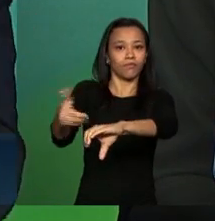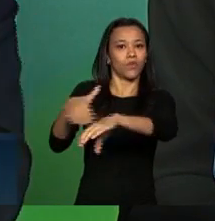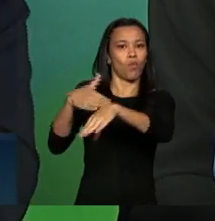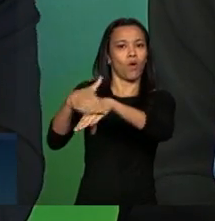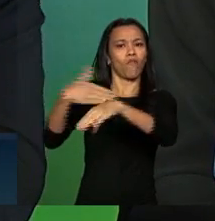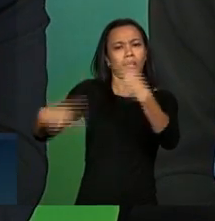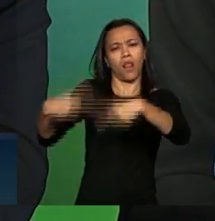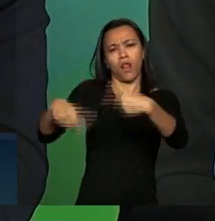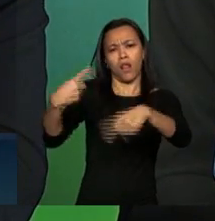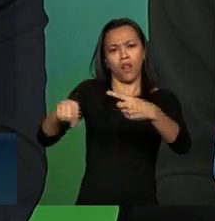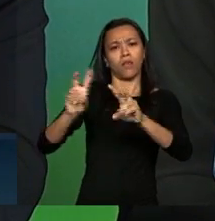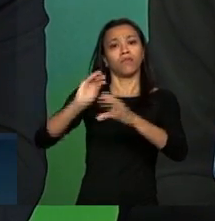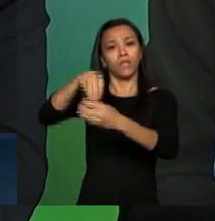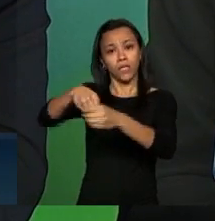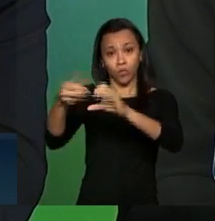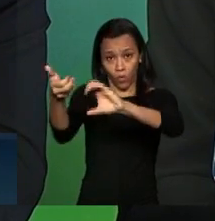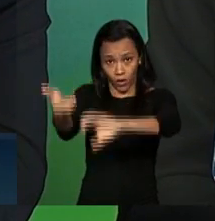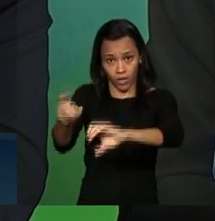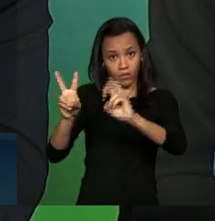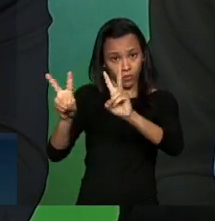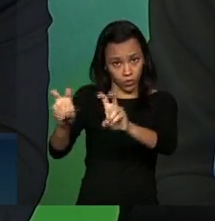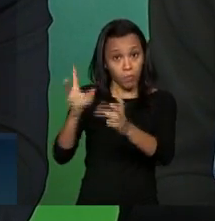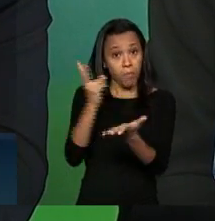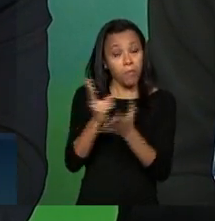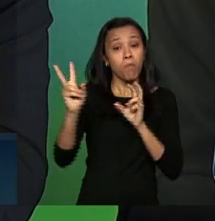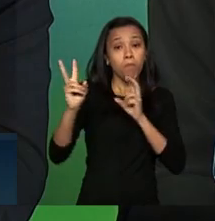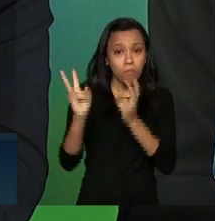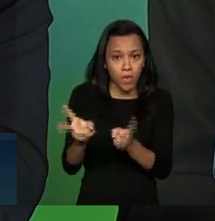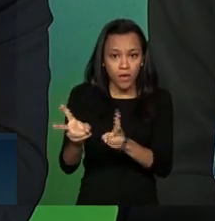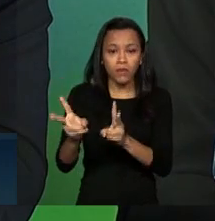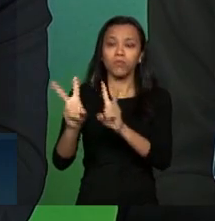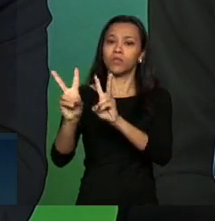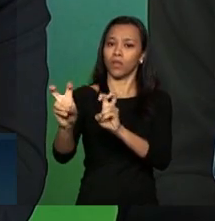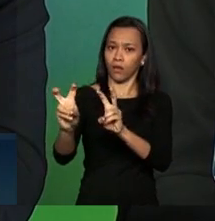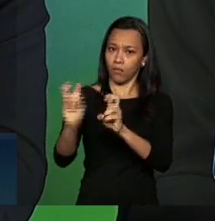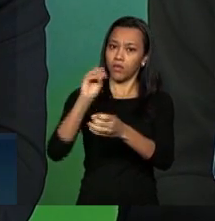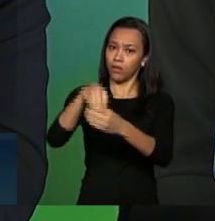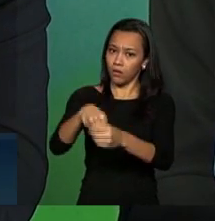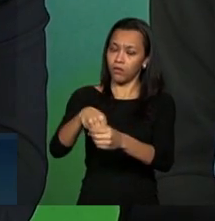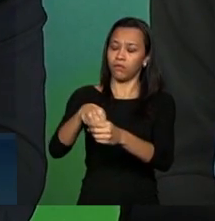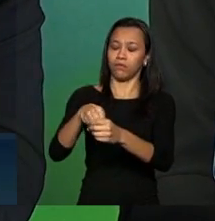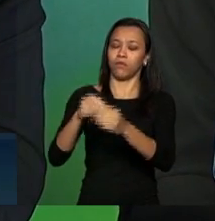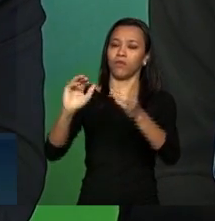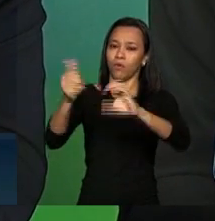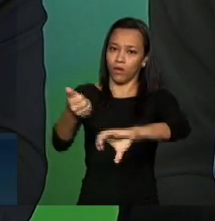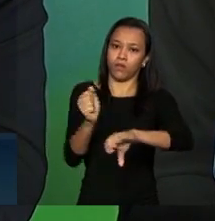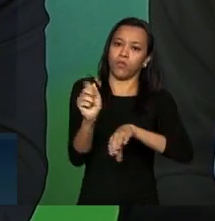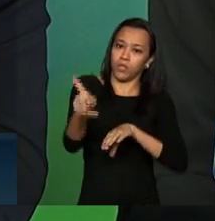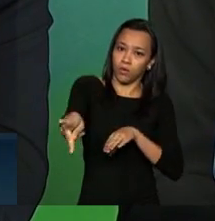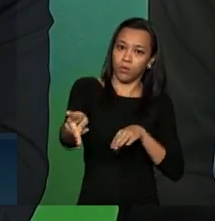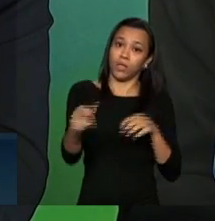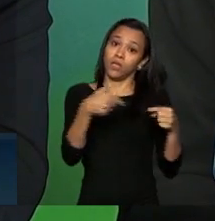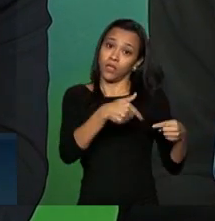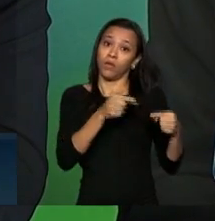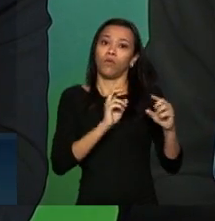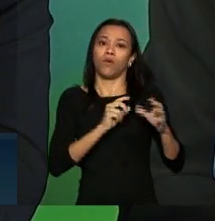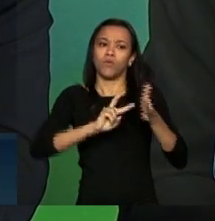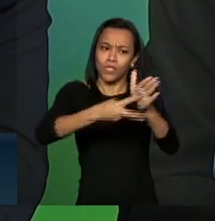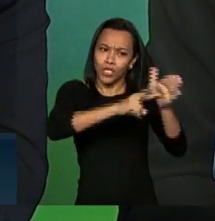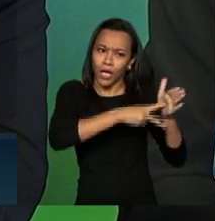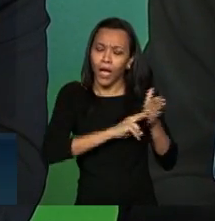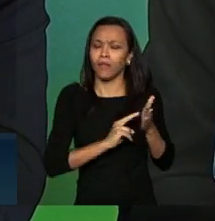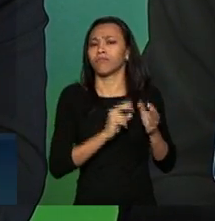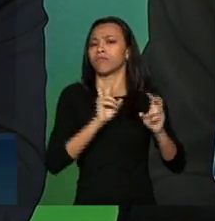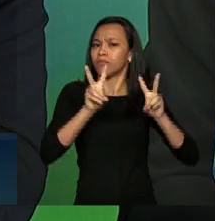debate então ele deve ser instalado aí o ministro Rosseto é quem coordena isso e está em contato com as centrais de